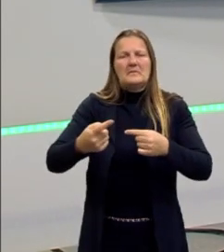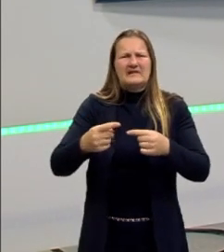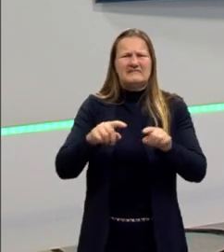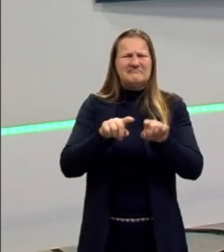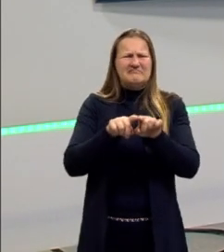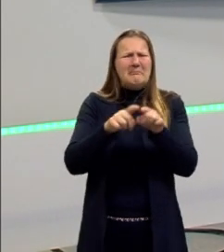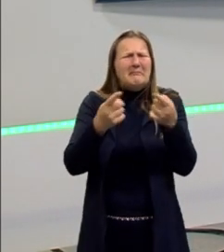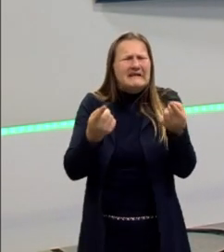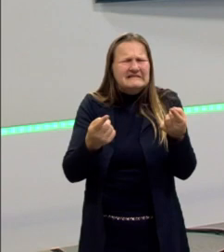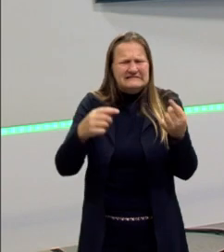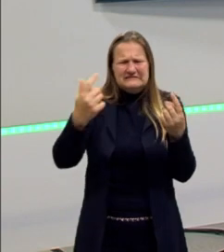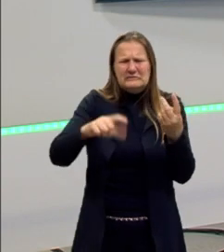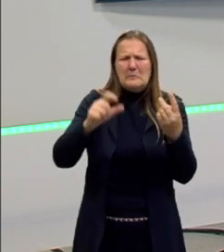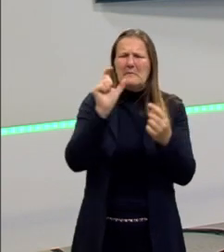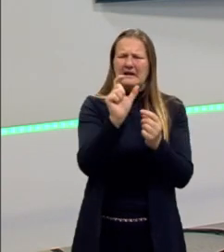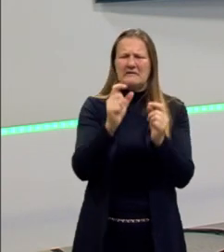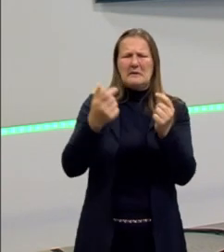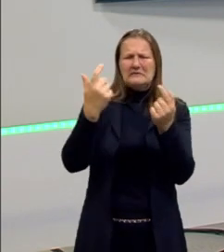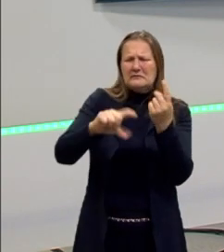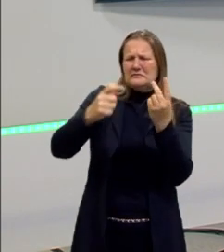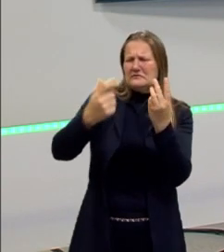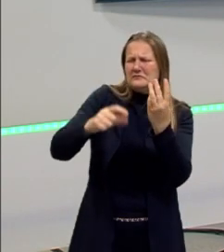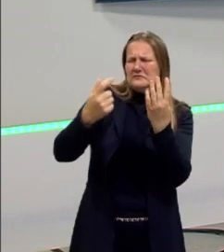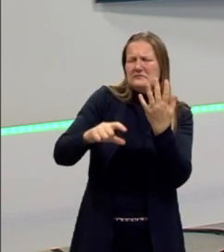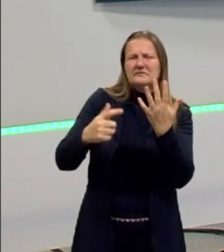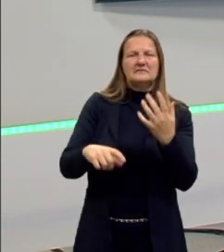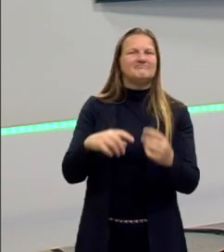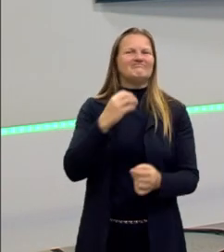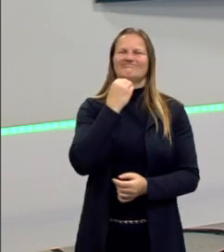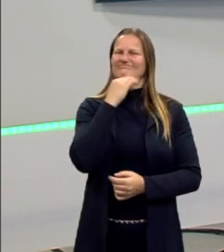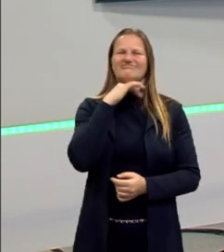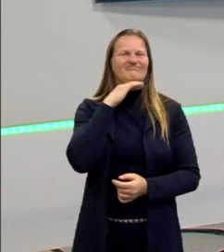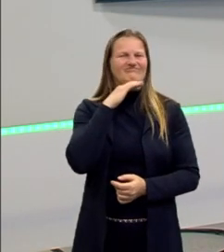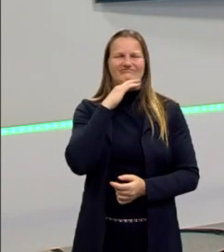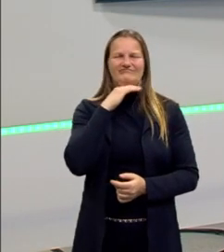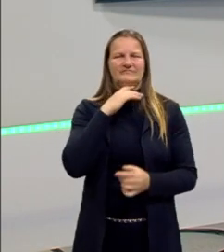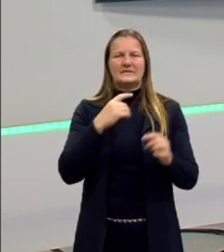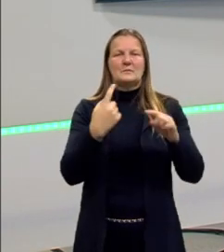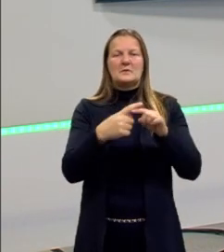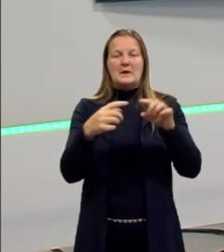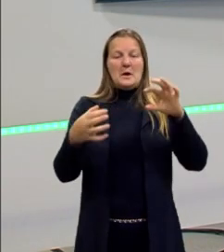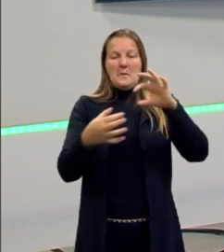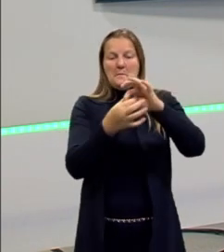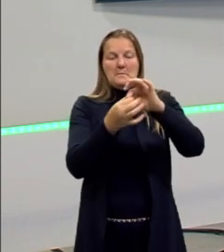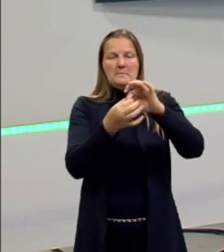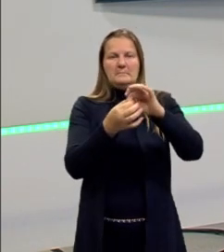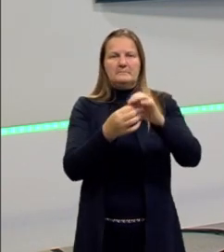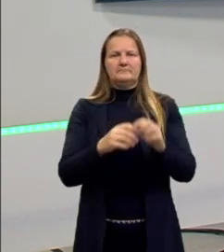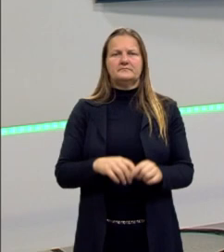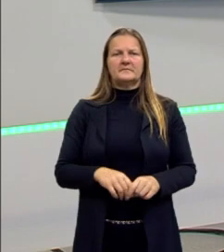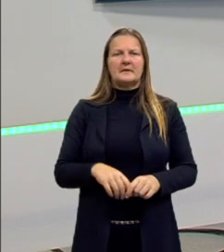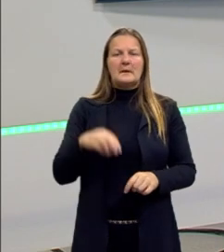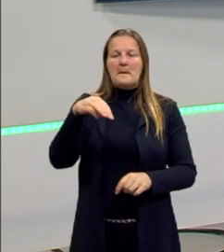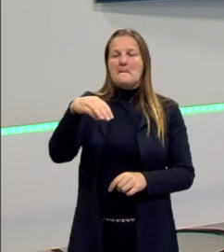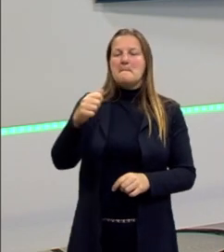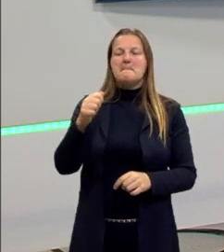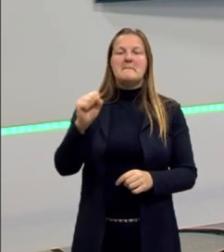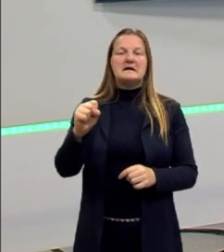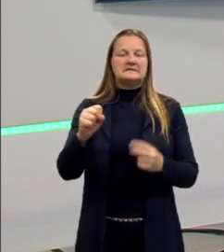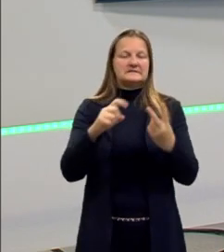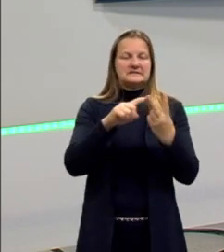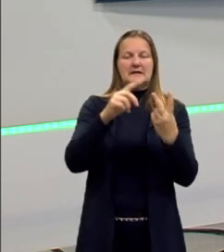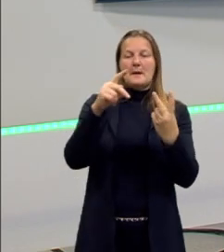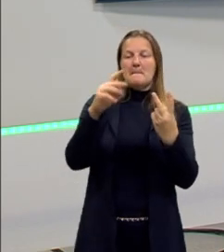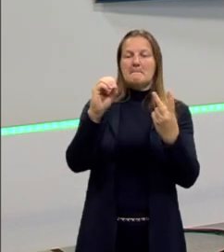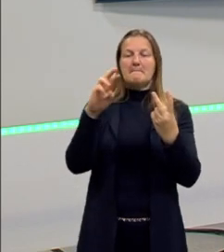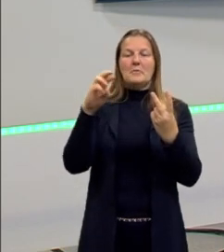vezes, a mesma palavra. Mas eu sei que esse daqui é um conector. Porque eu estudei os conectores e eu lembro desses dois conectores,